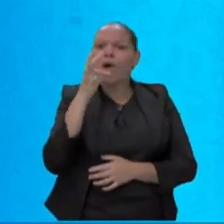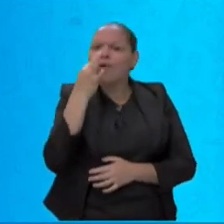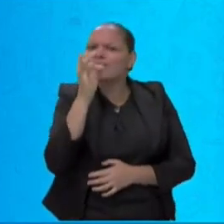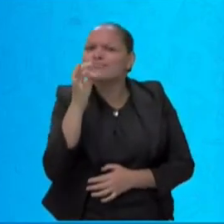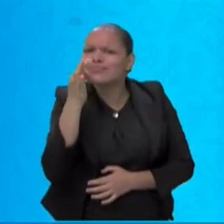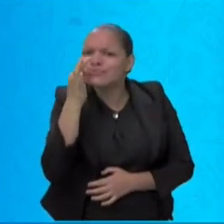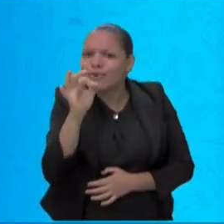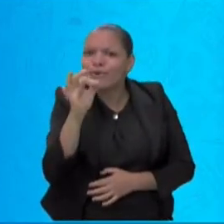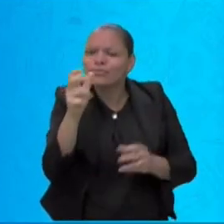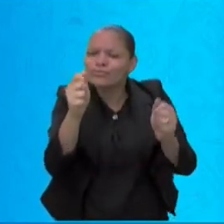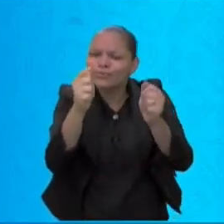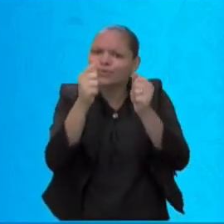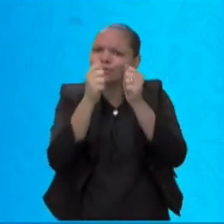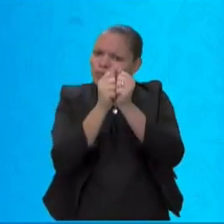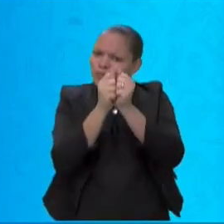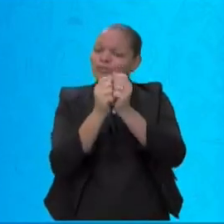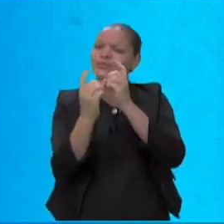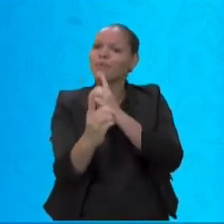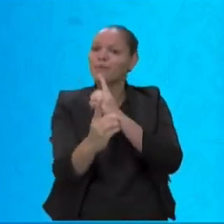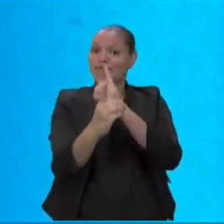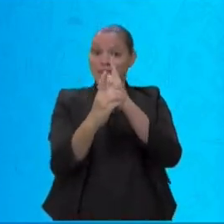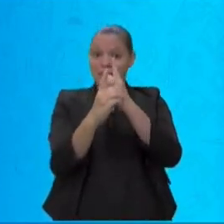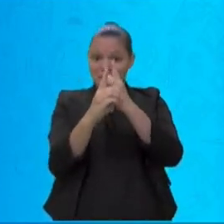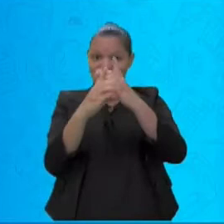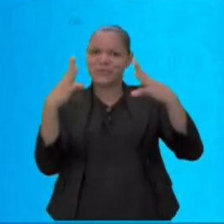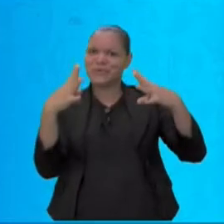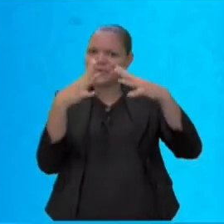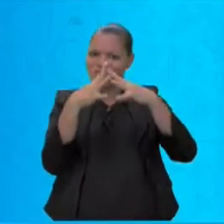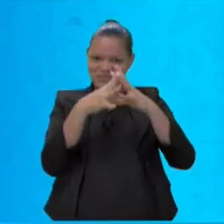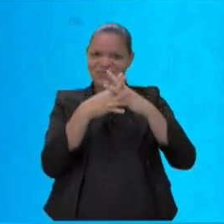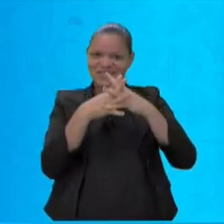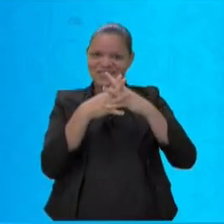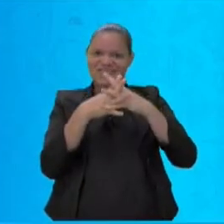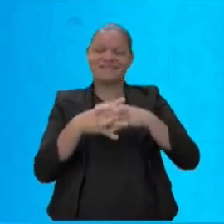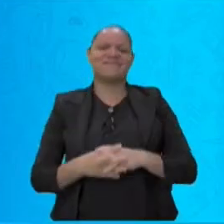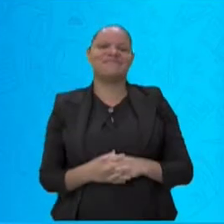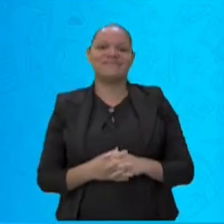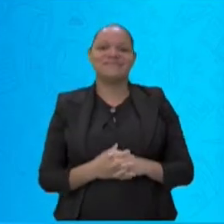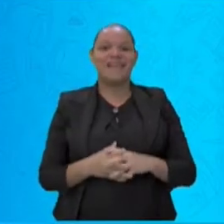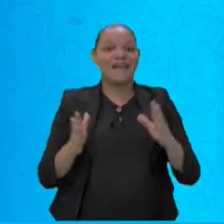encontro consonantal. Olha a próxima palavrinha.